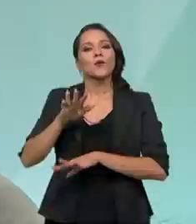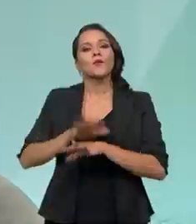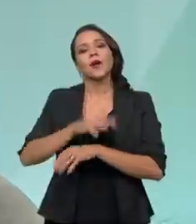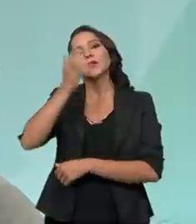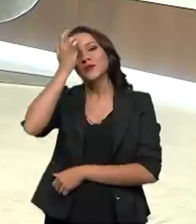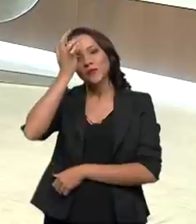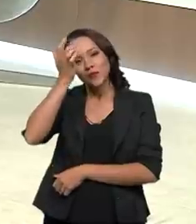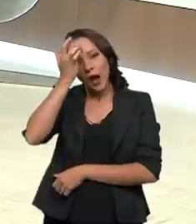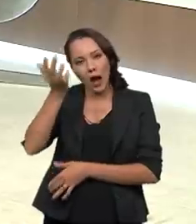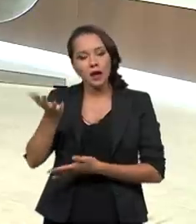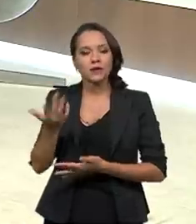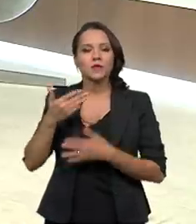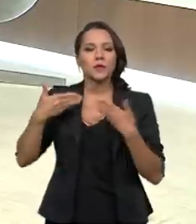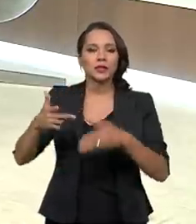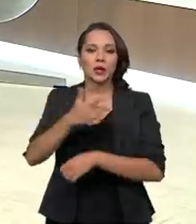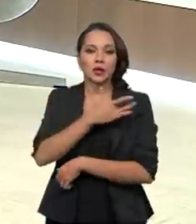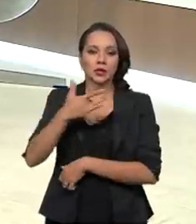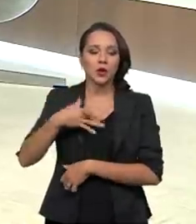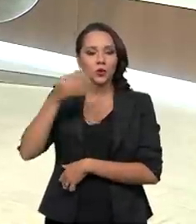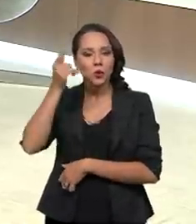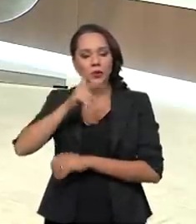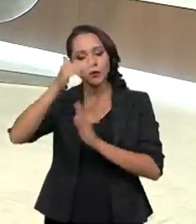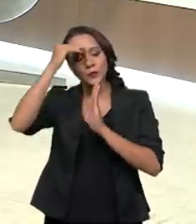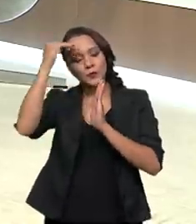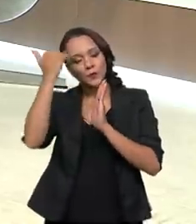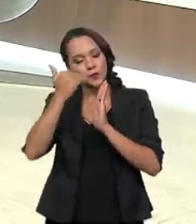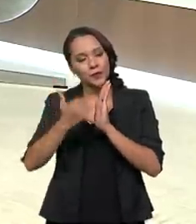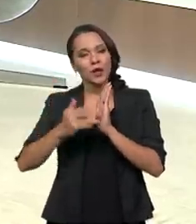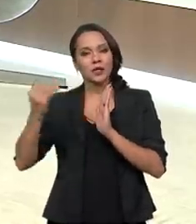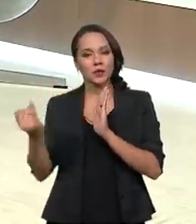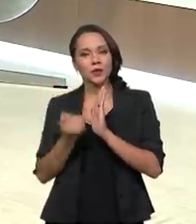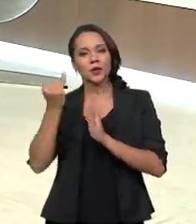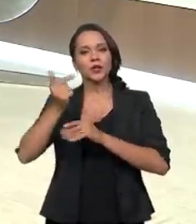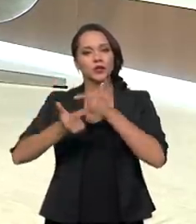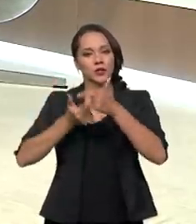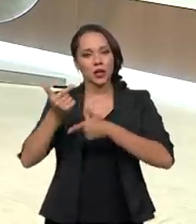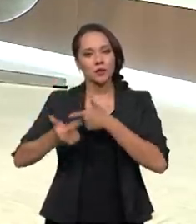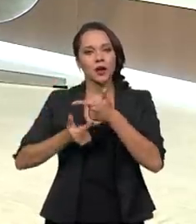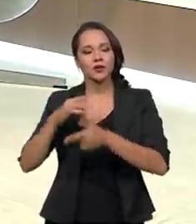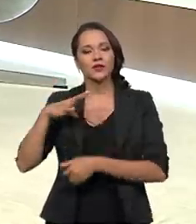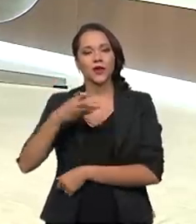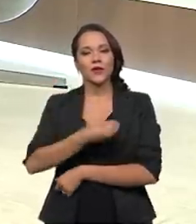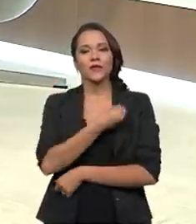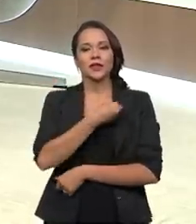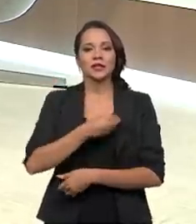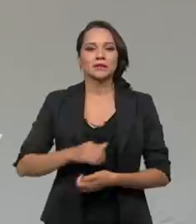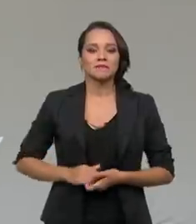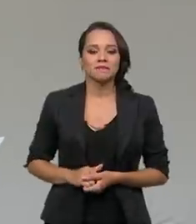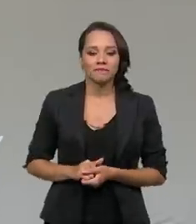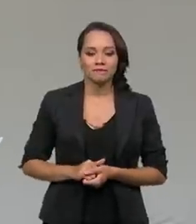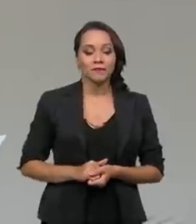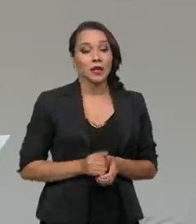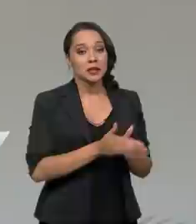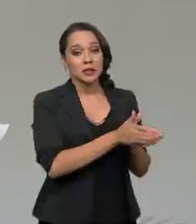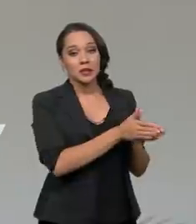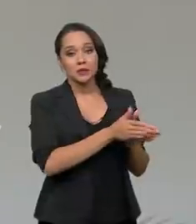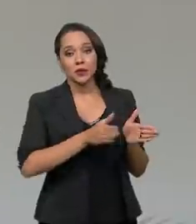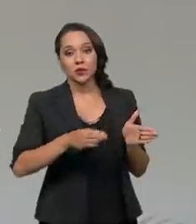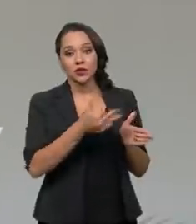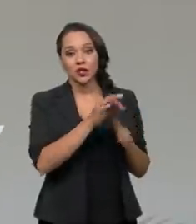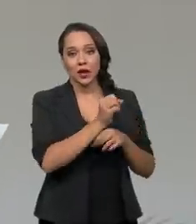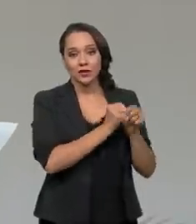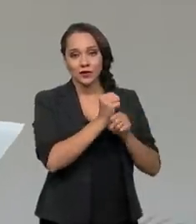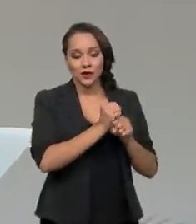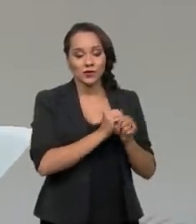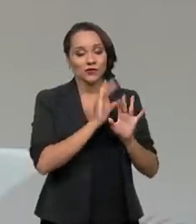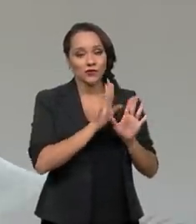fácil para o Ministério da Saúde poder cumprir com essa importante tarefa de salvar vidas. Nesses 10 anos de EBSER,